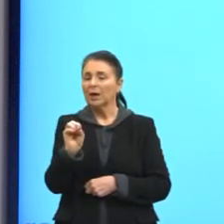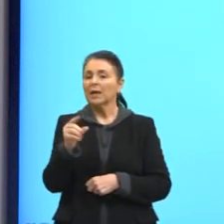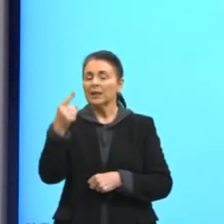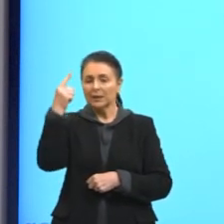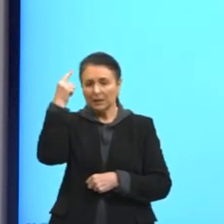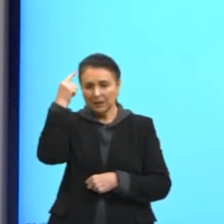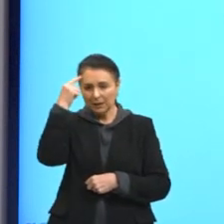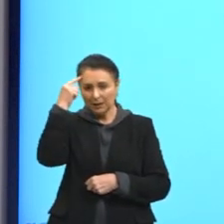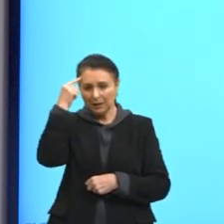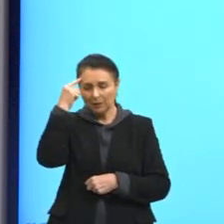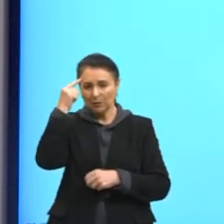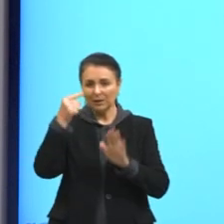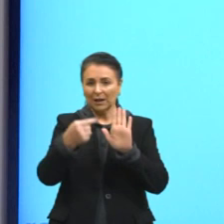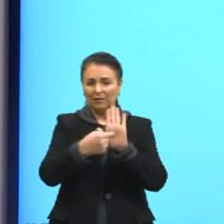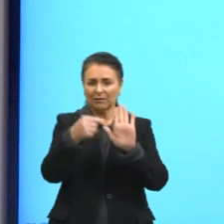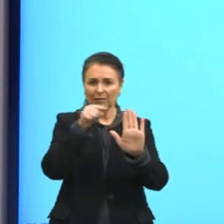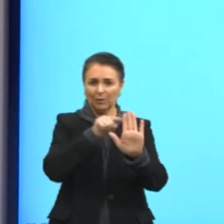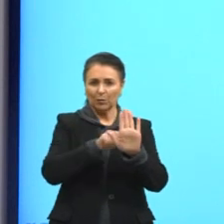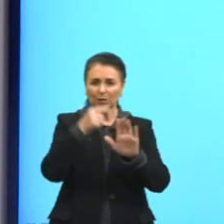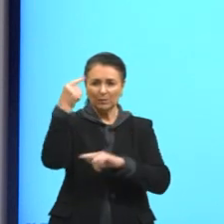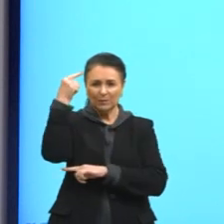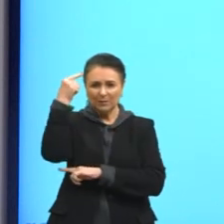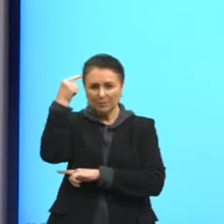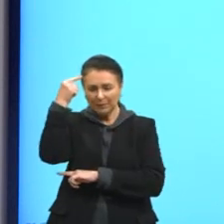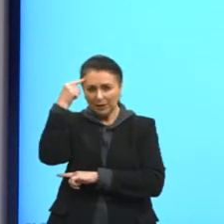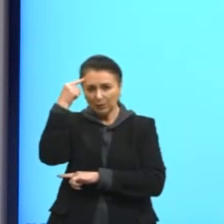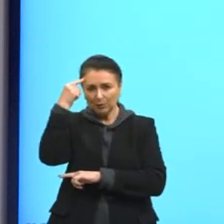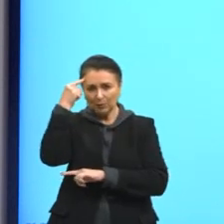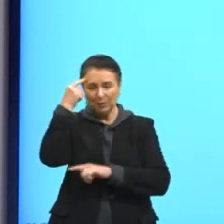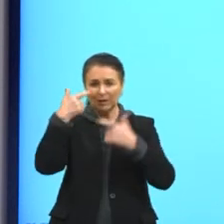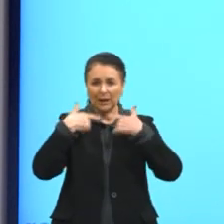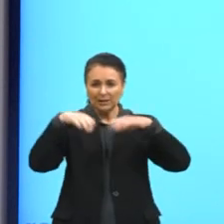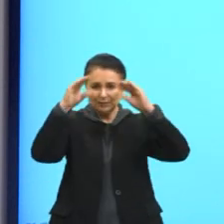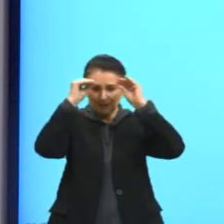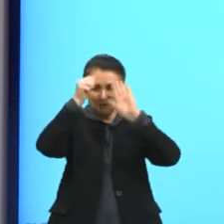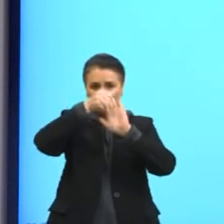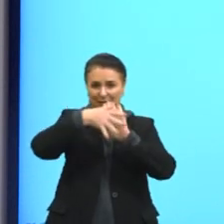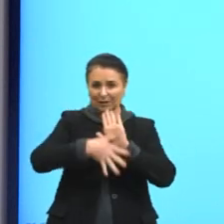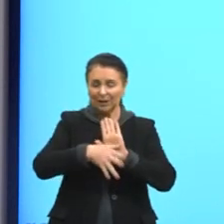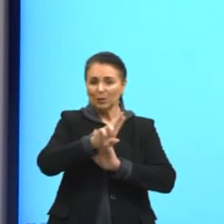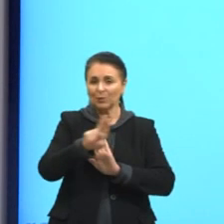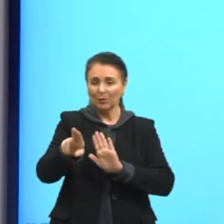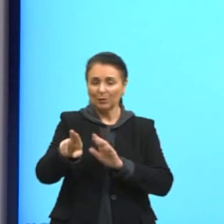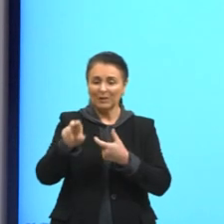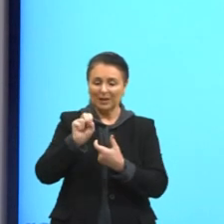pensamento, das nossas figuras de linguagem, eu vou chamar de apóstrofe.